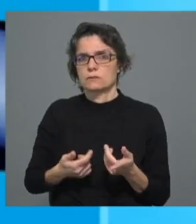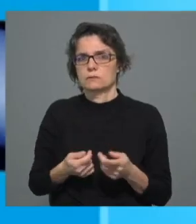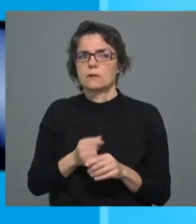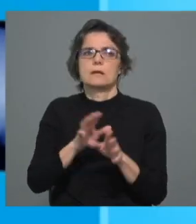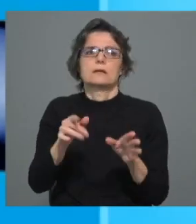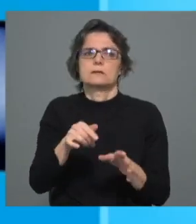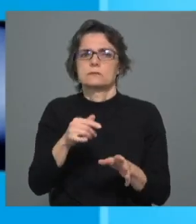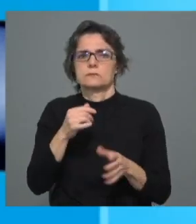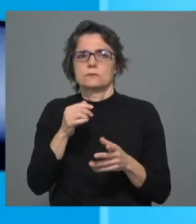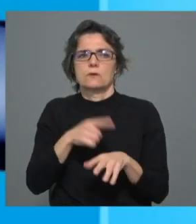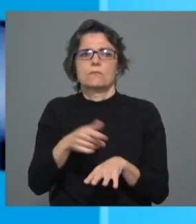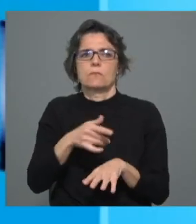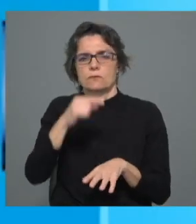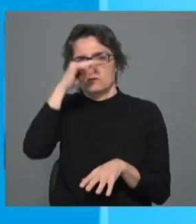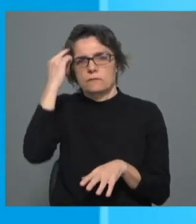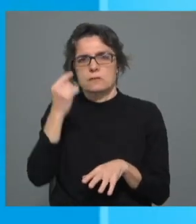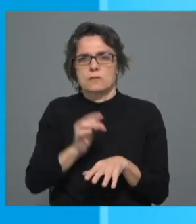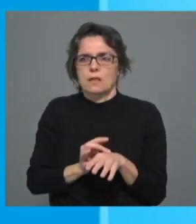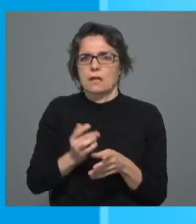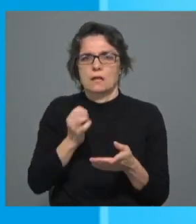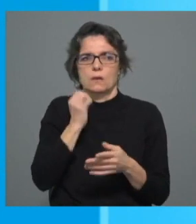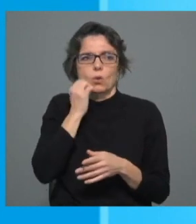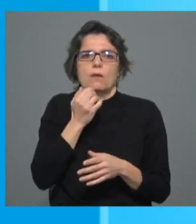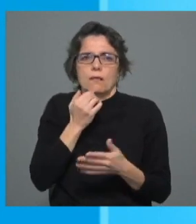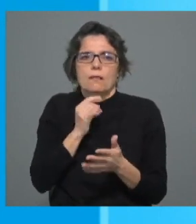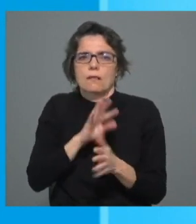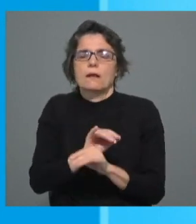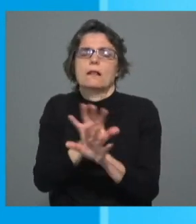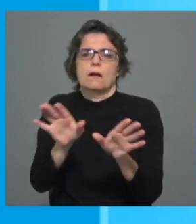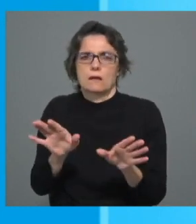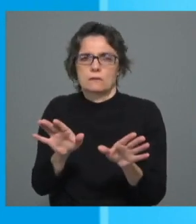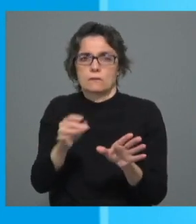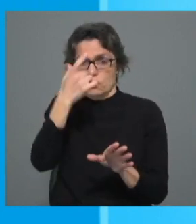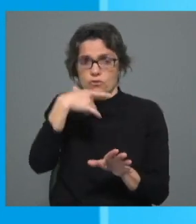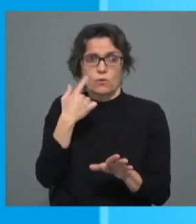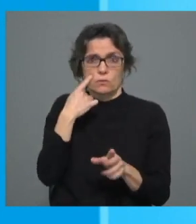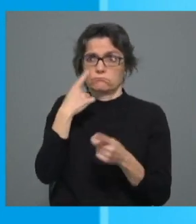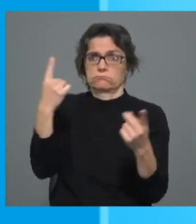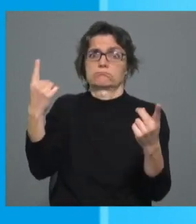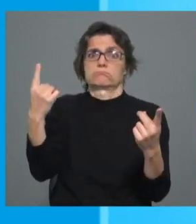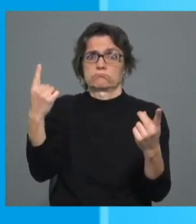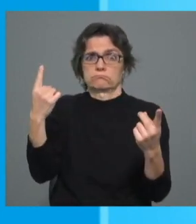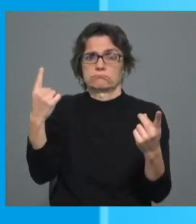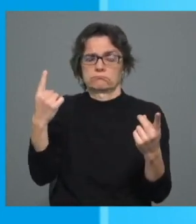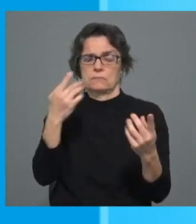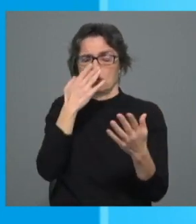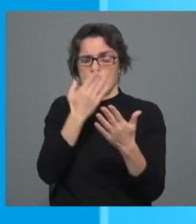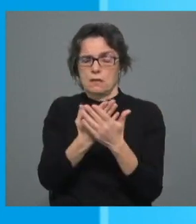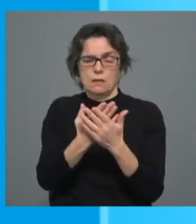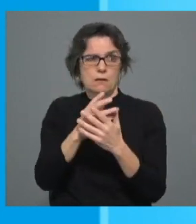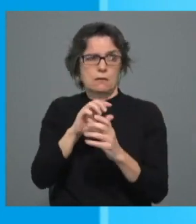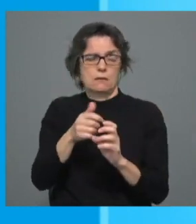estas histórias, enfim, algumas foram reveladas na sua absoluta crueza para que ninguém